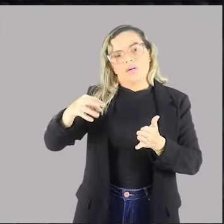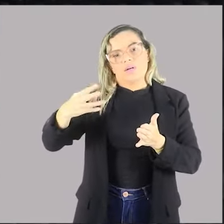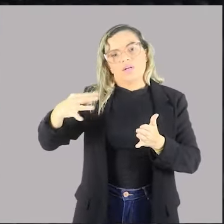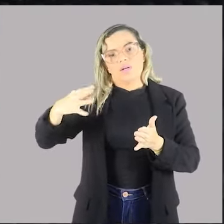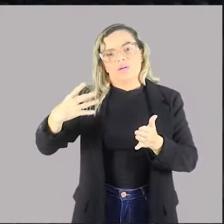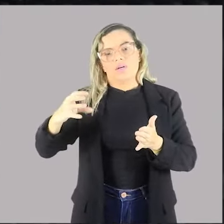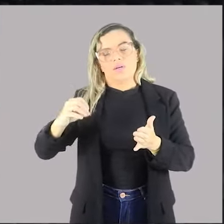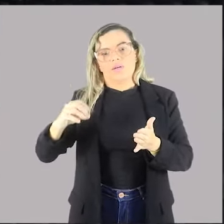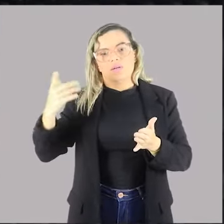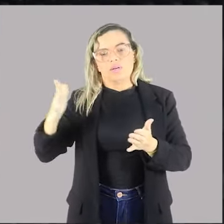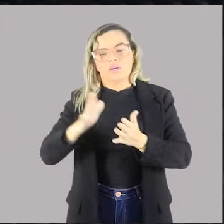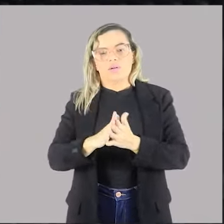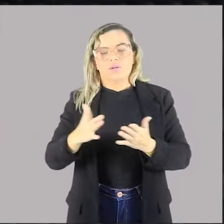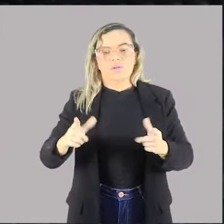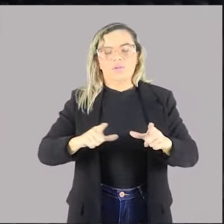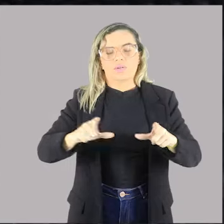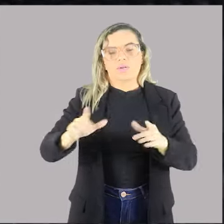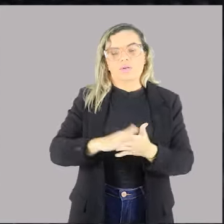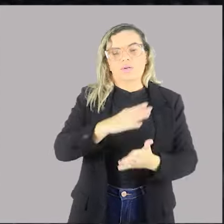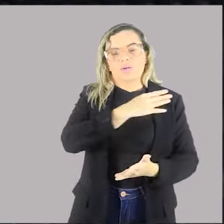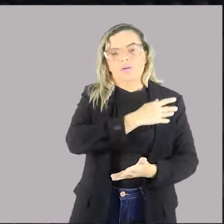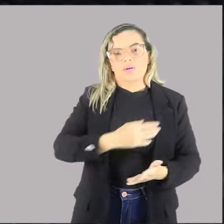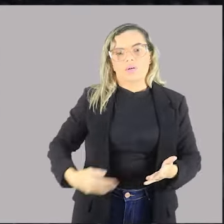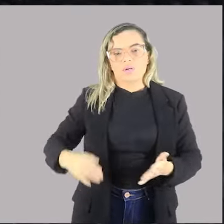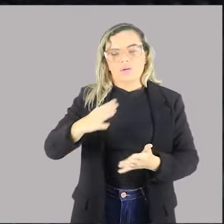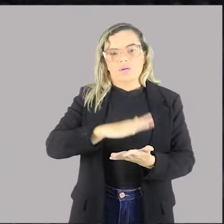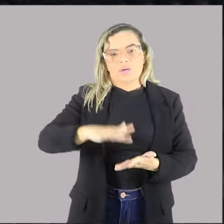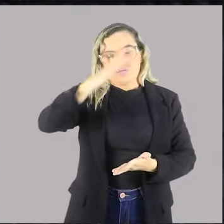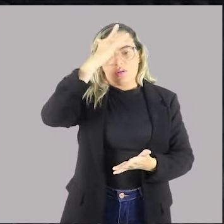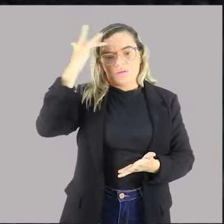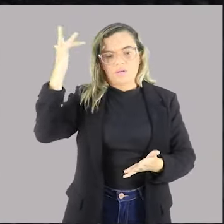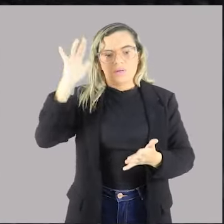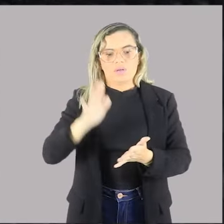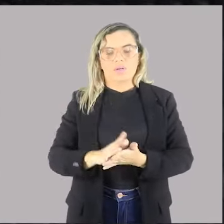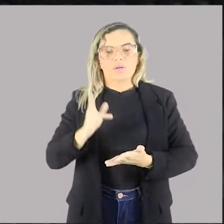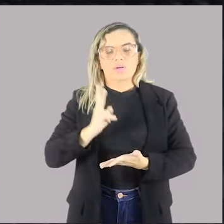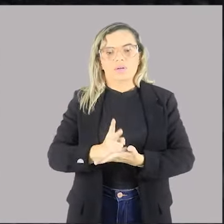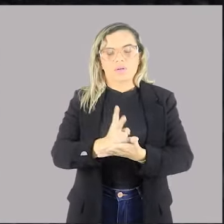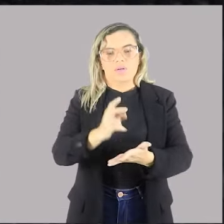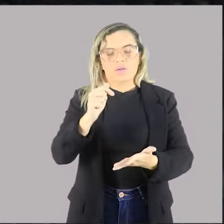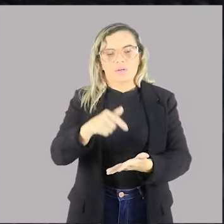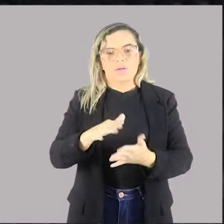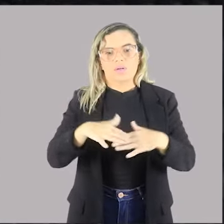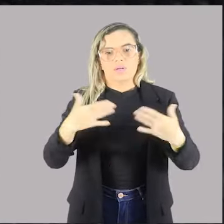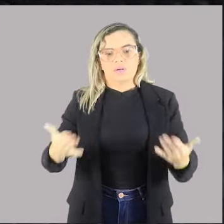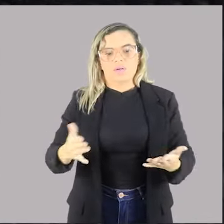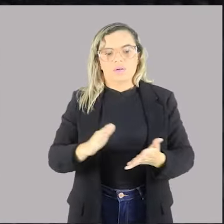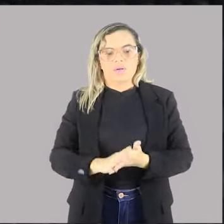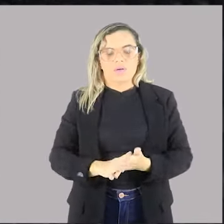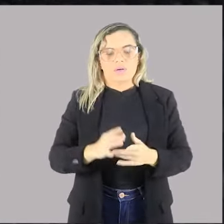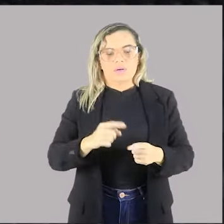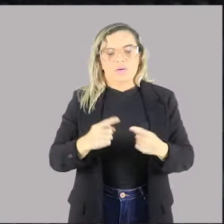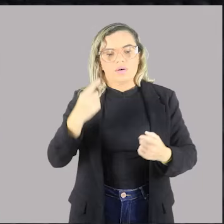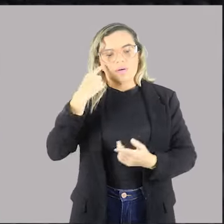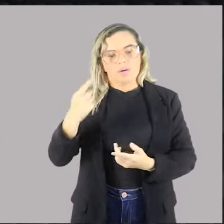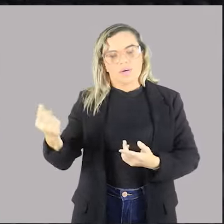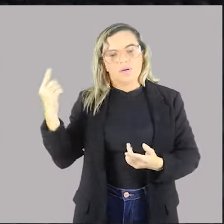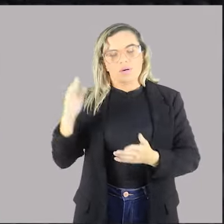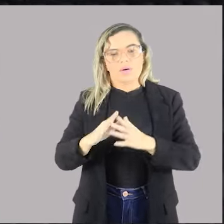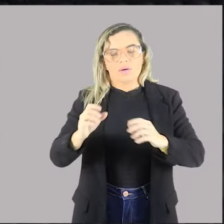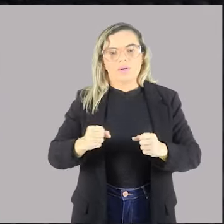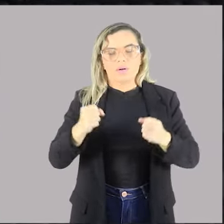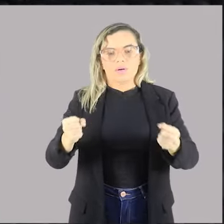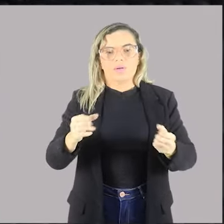exoneração de um servidor efetivo estável, certo? Bom, é só nessas possibilidades que um cargo público